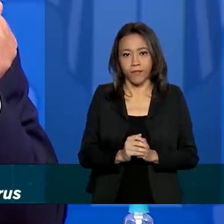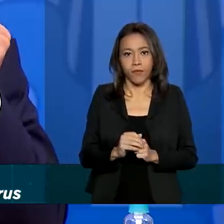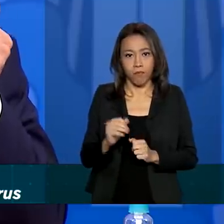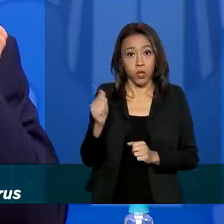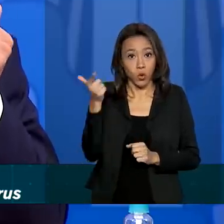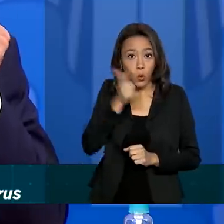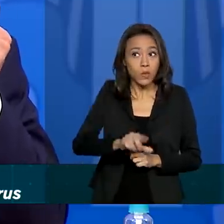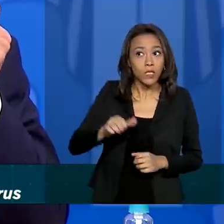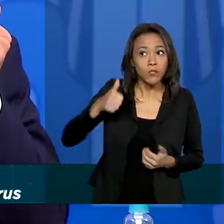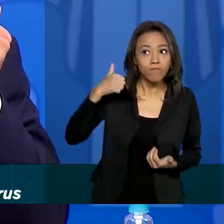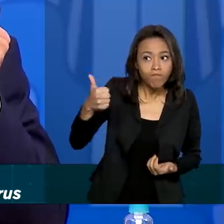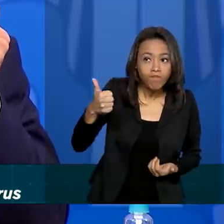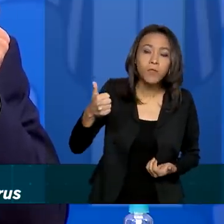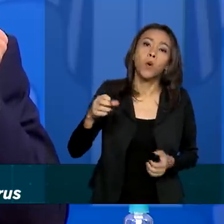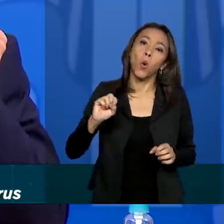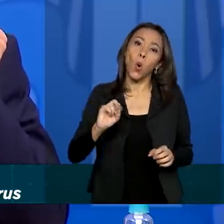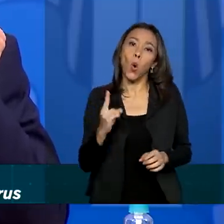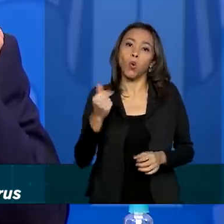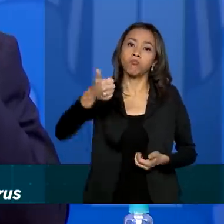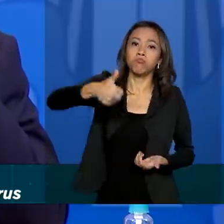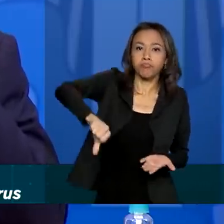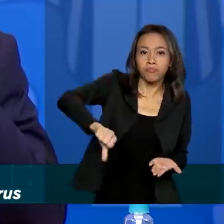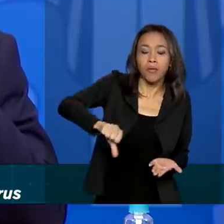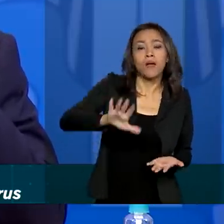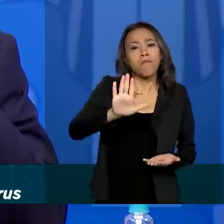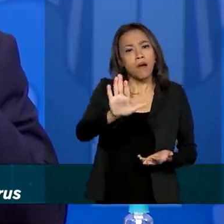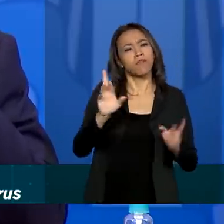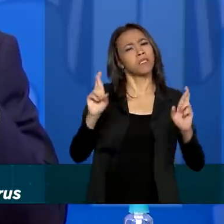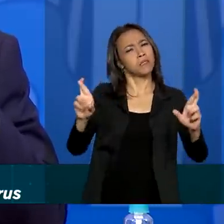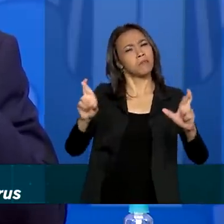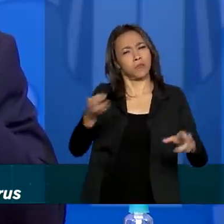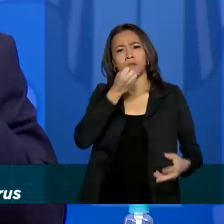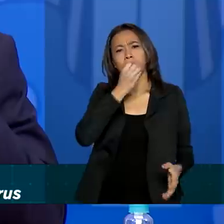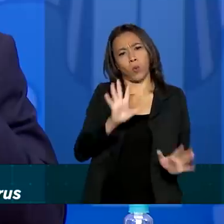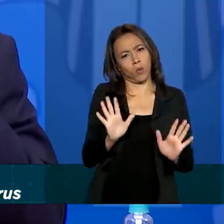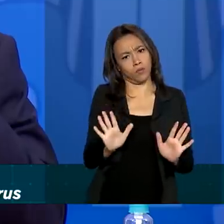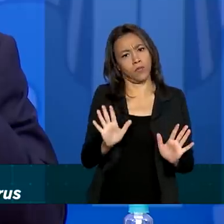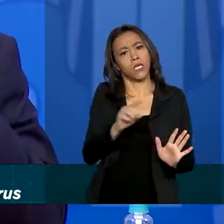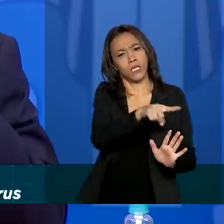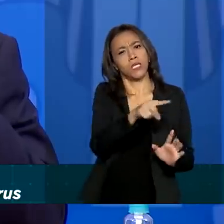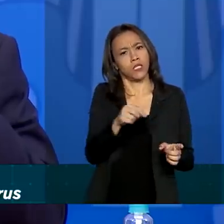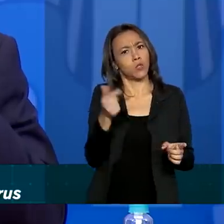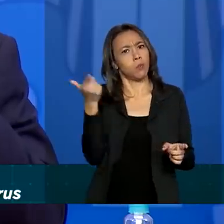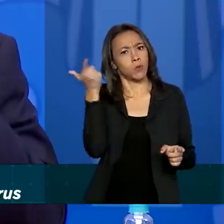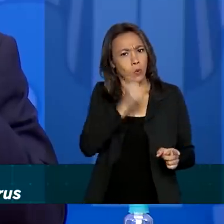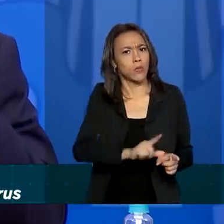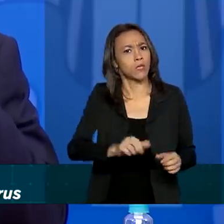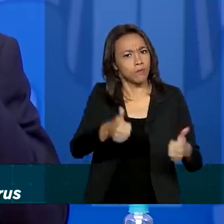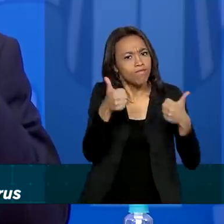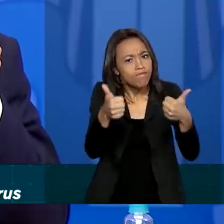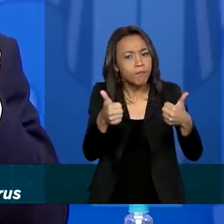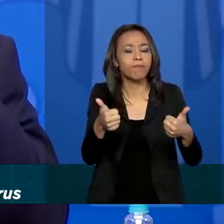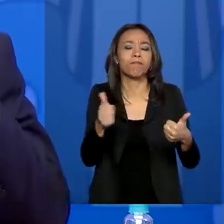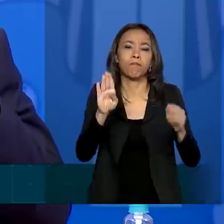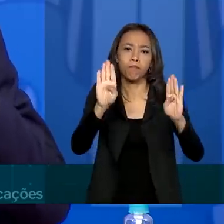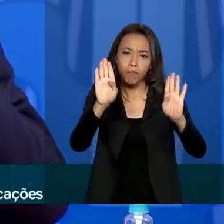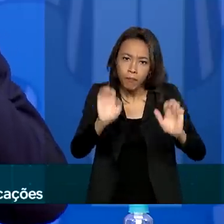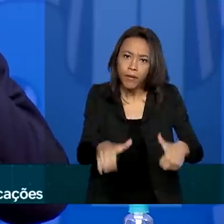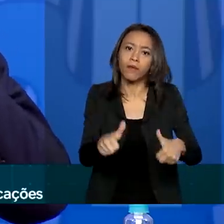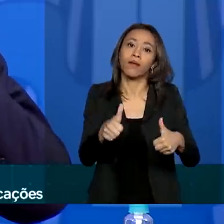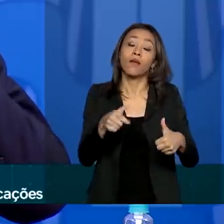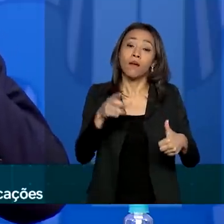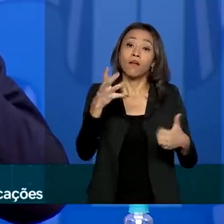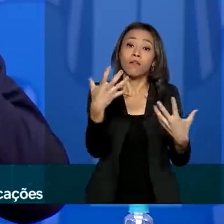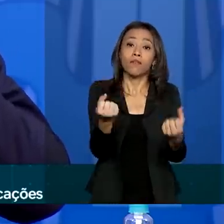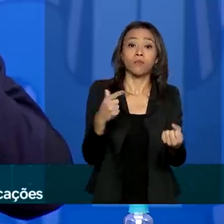esperança boa aqui e a grande probabilidade é que esse negócio funcione e funcione bem. Então, a gente vai ter um medicamento,